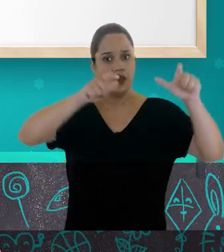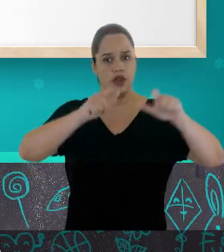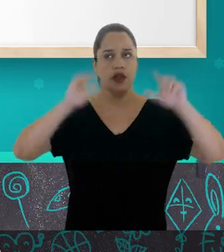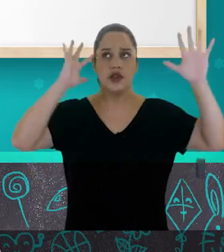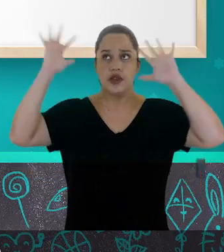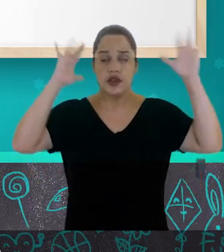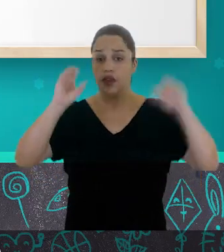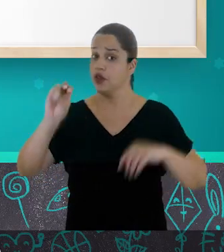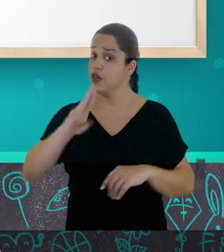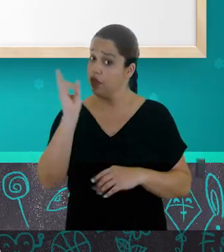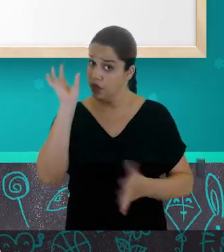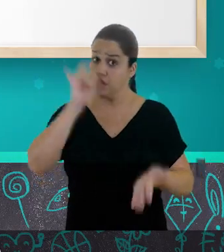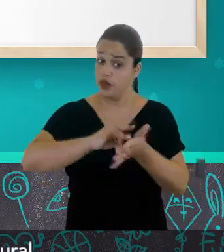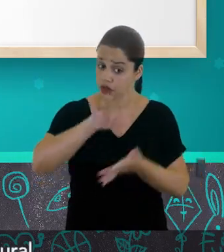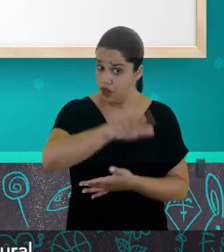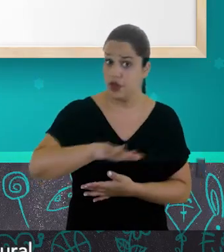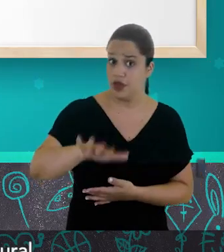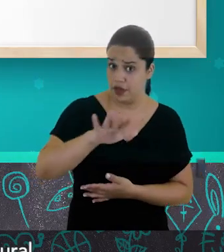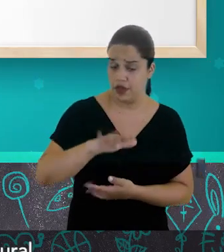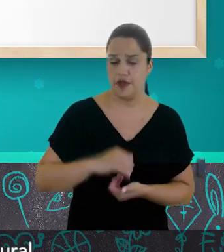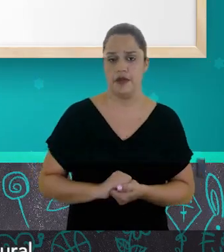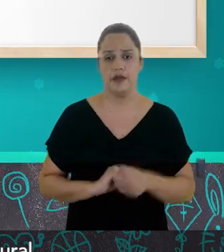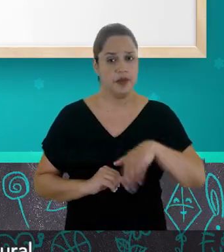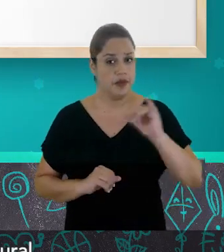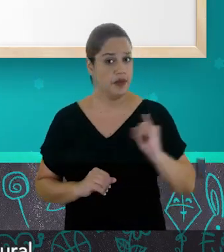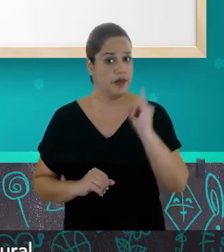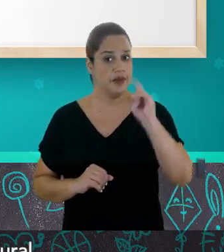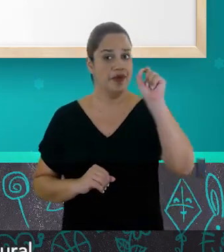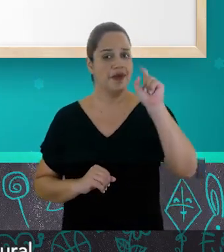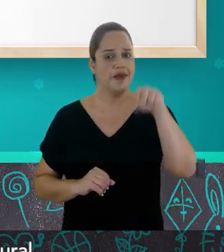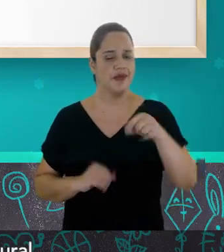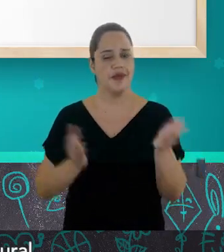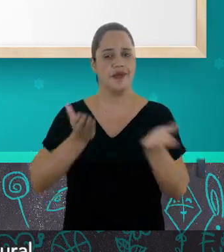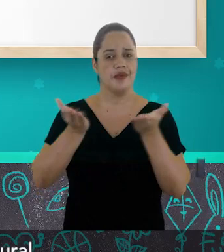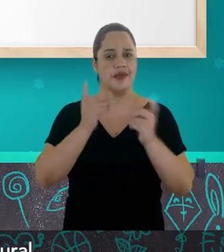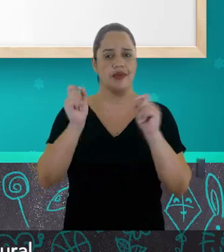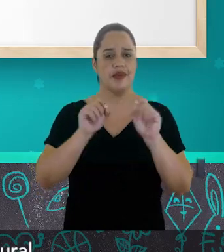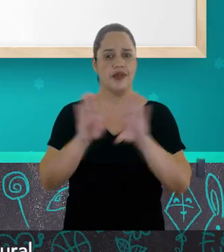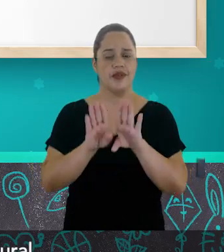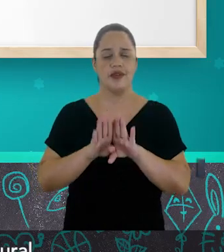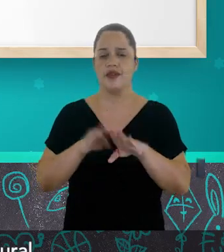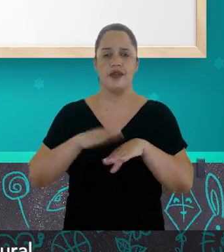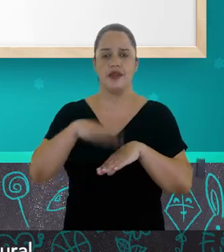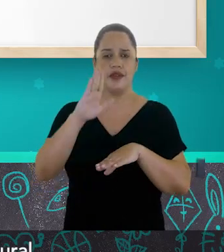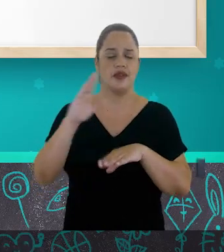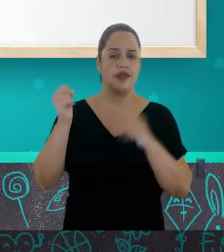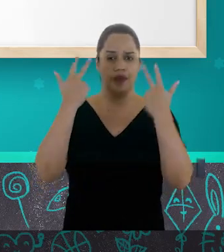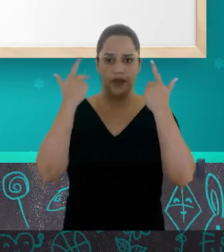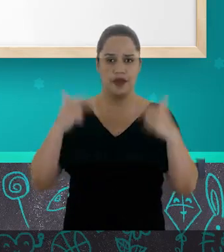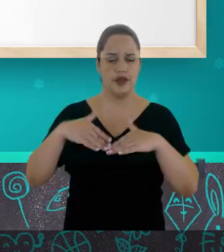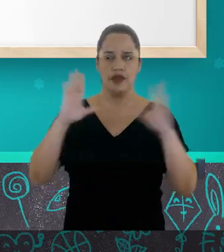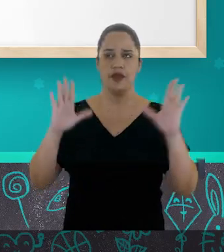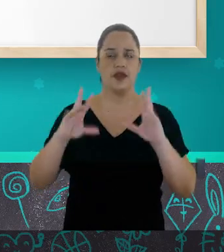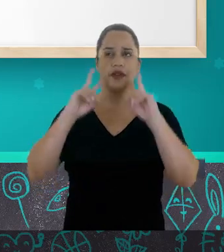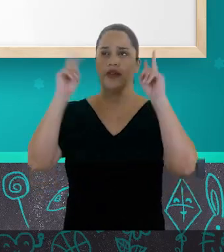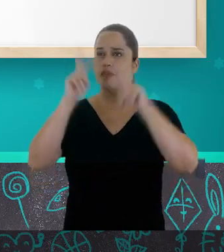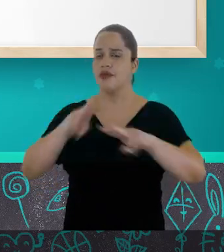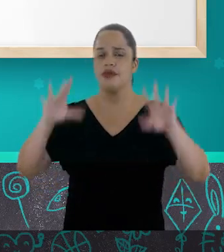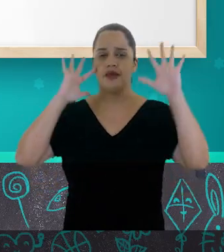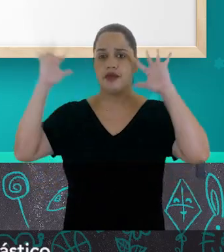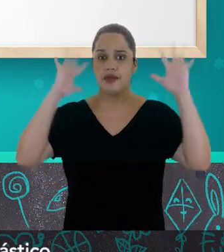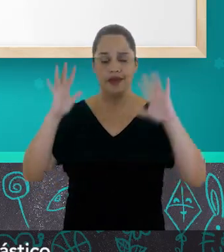poderiam ser como o nosso. O mais importante é que lidam com o sobrenatural, com o mágico.